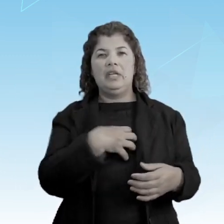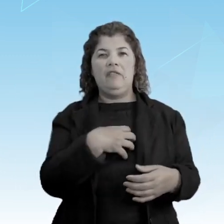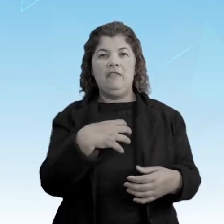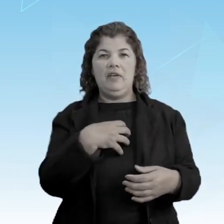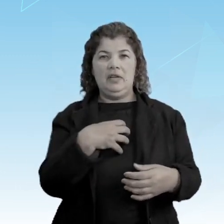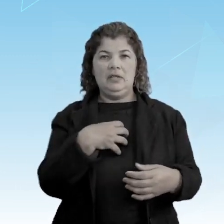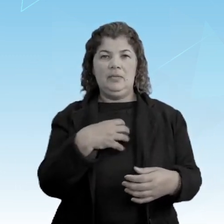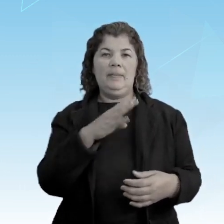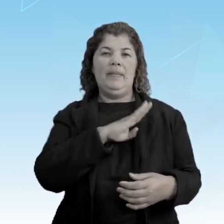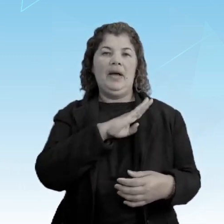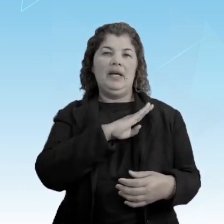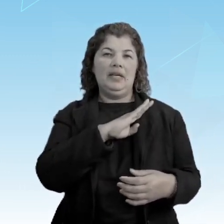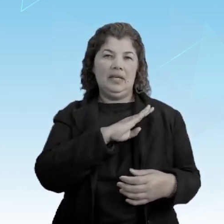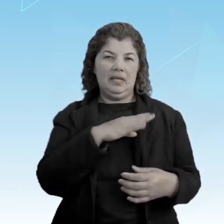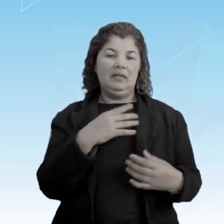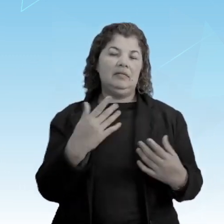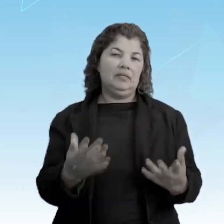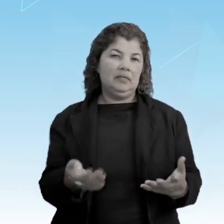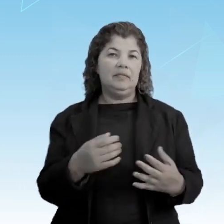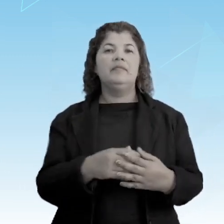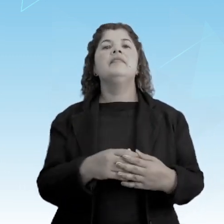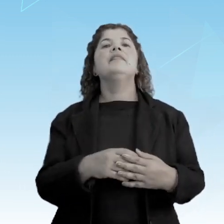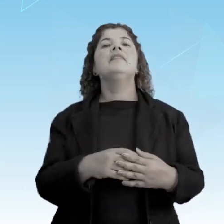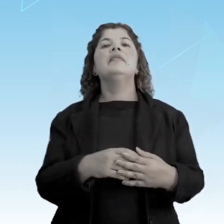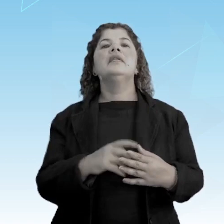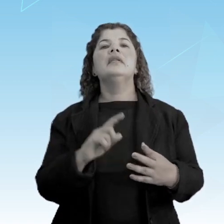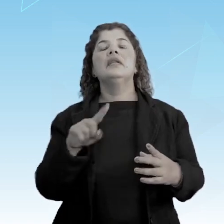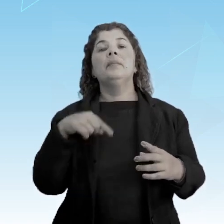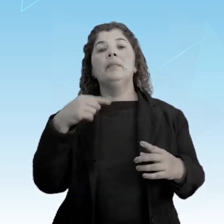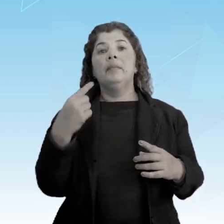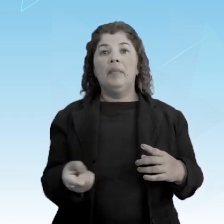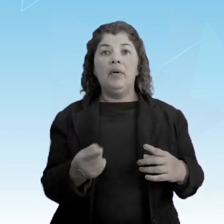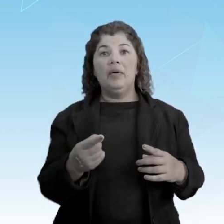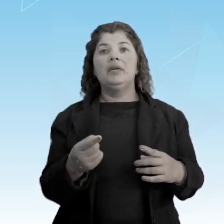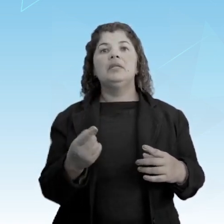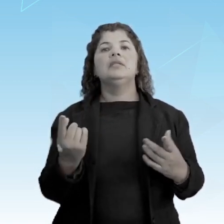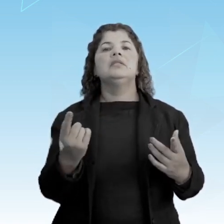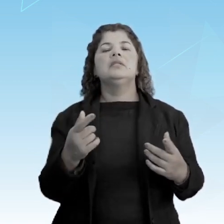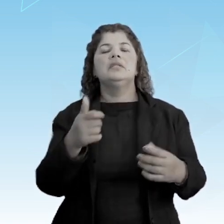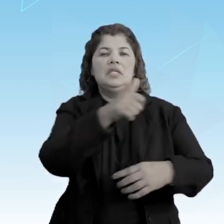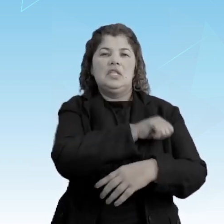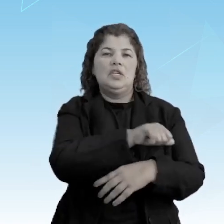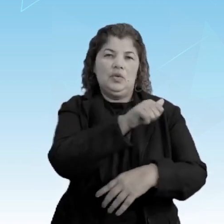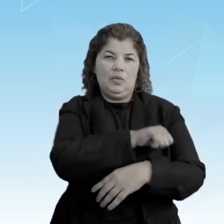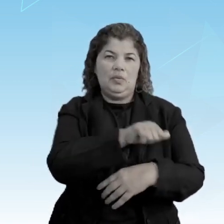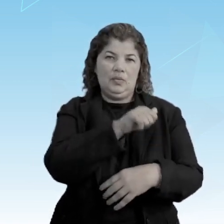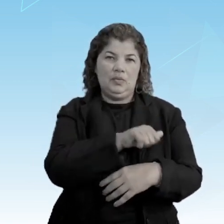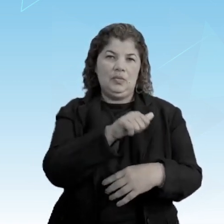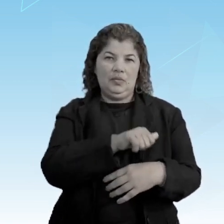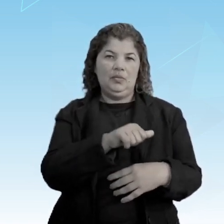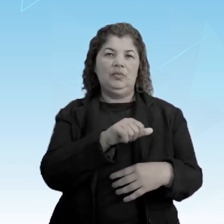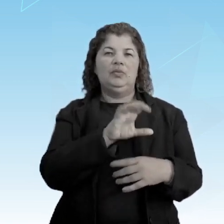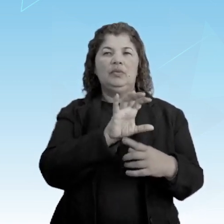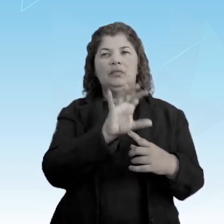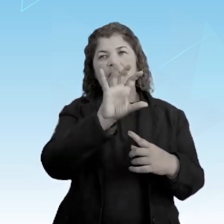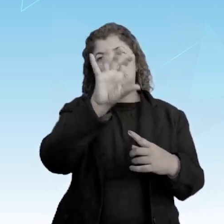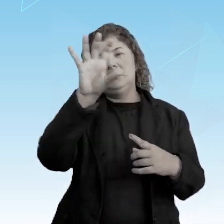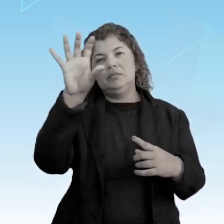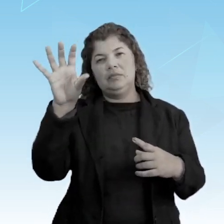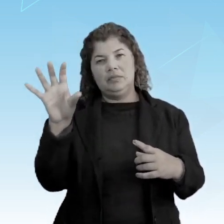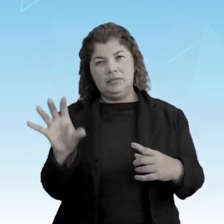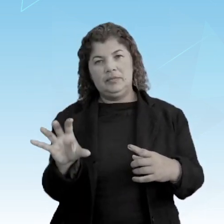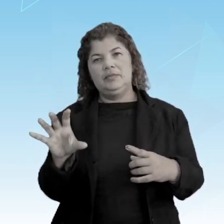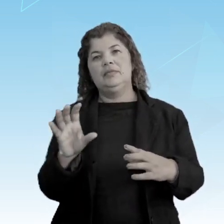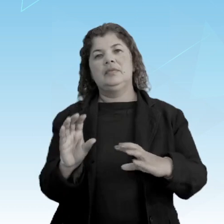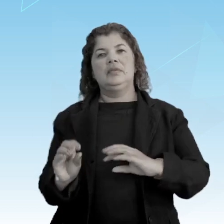na Bahia. E pouco tempo depois desembarcaram no Rio de Janeiro. Então com a transferência